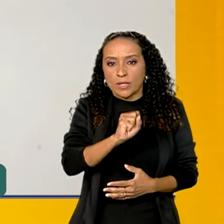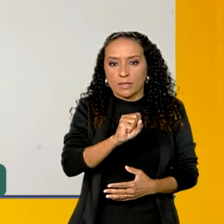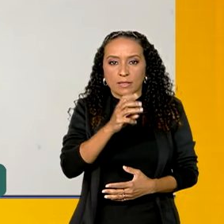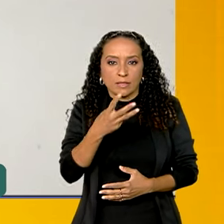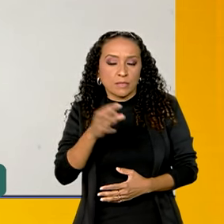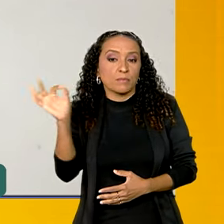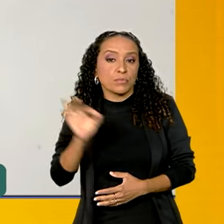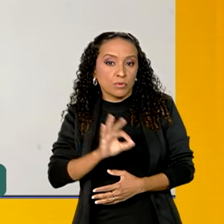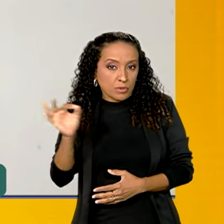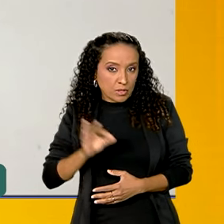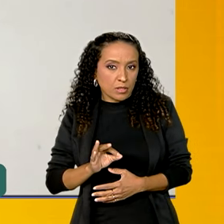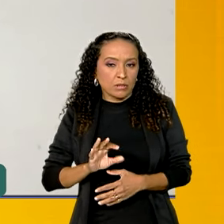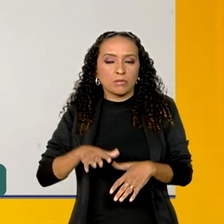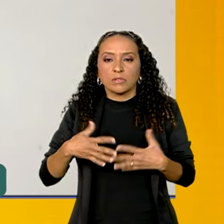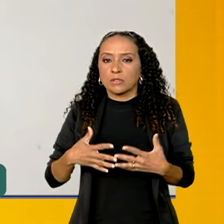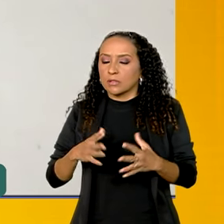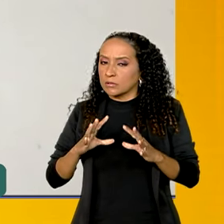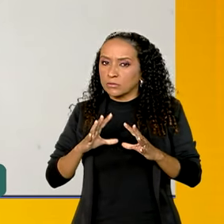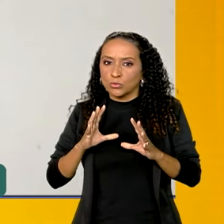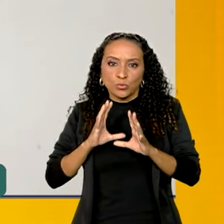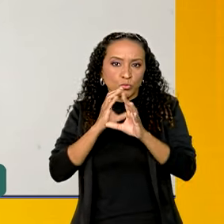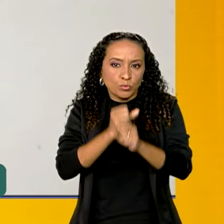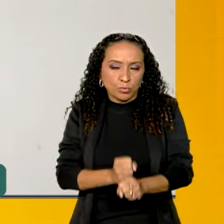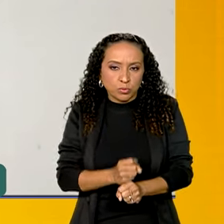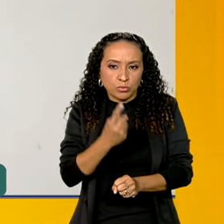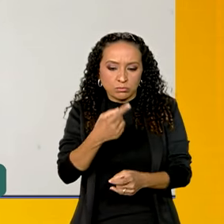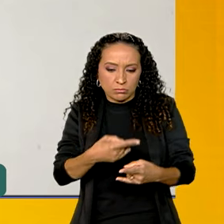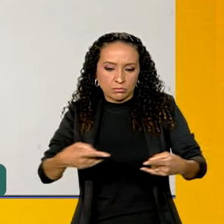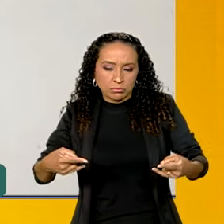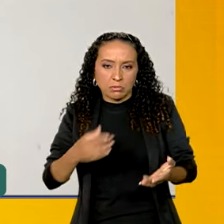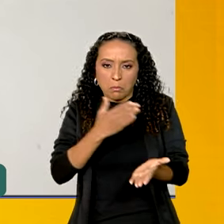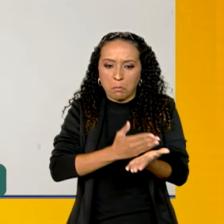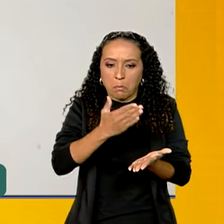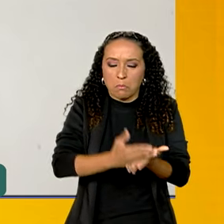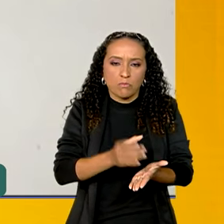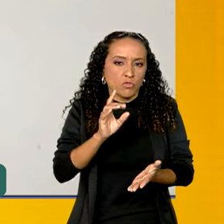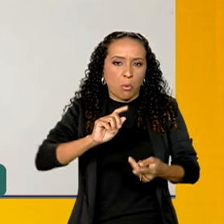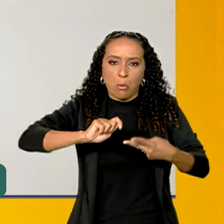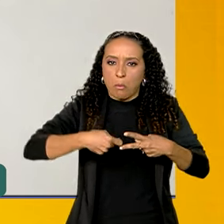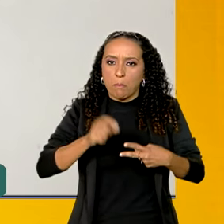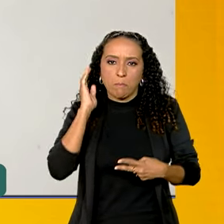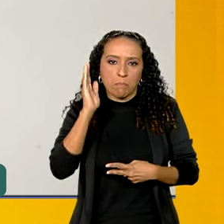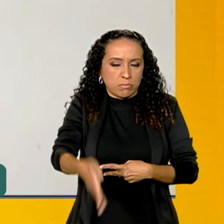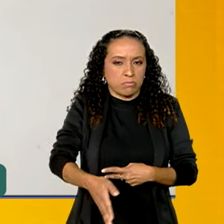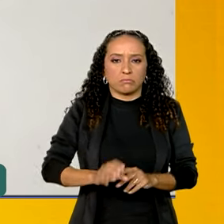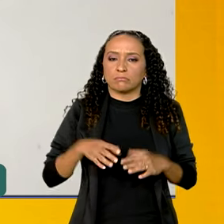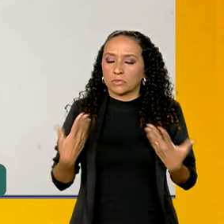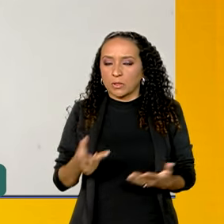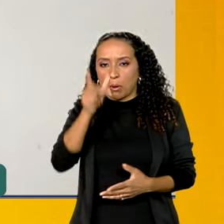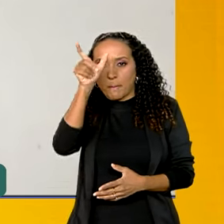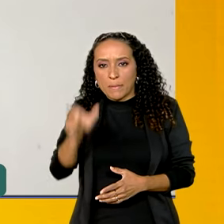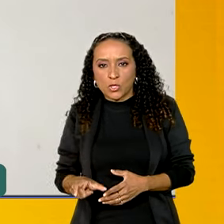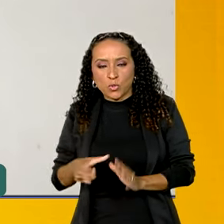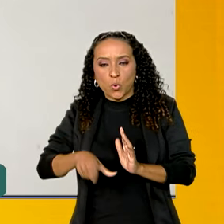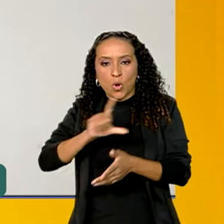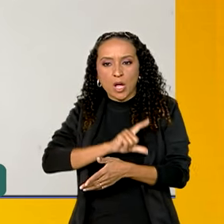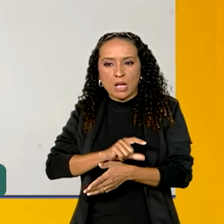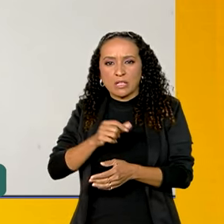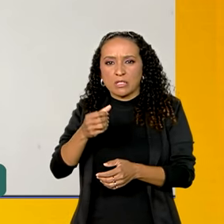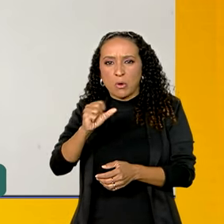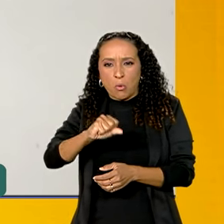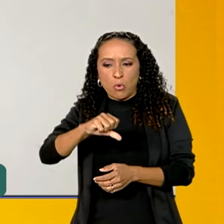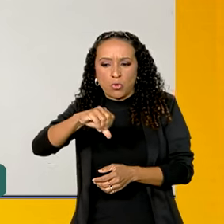e transformando tudo em um boleto só, ou num parcelamento só, ou num PIX. Então, a pessoa sai dali, ela tinha 8, 10